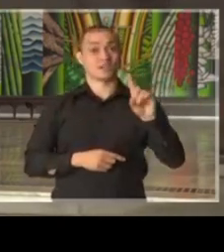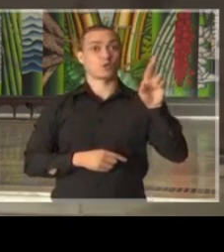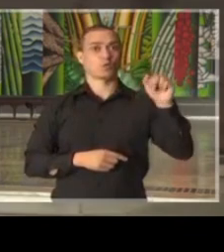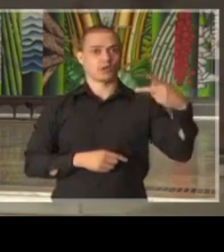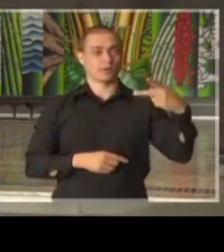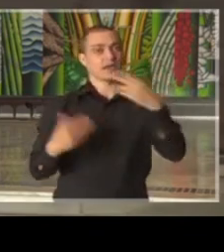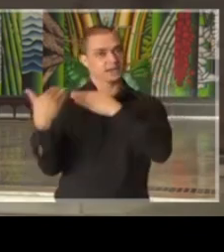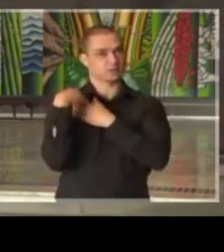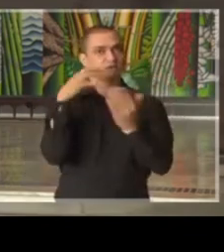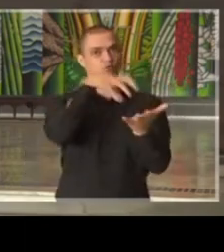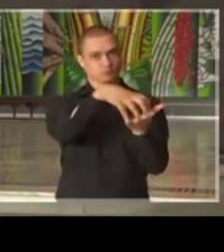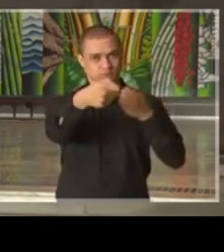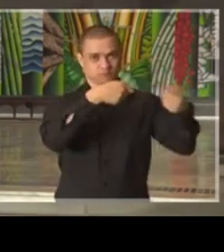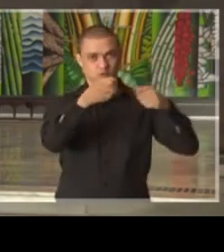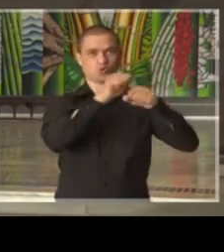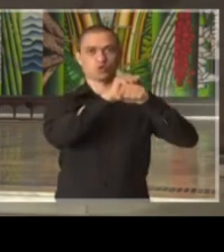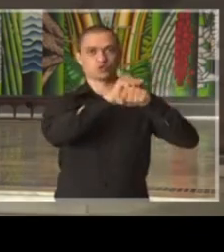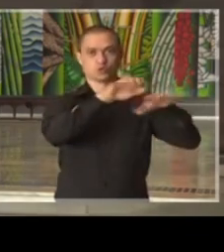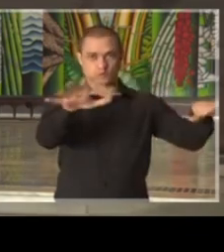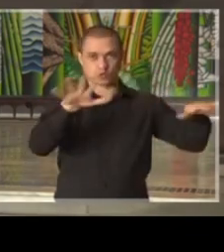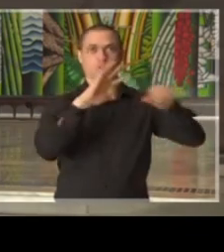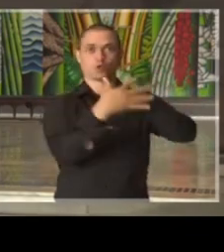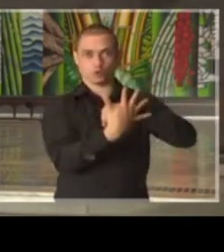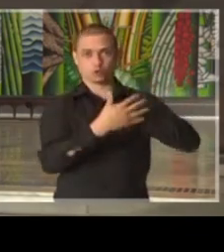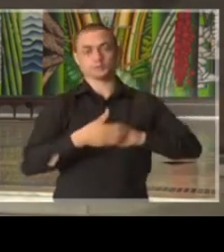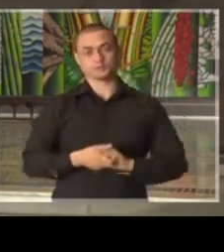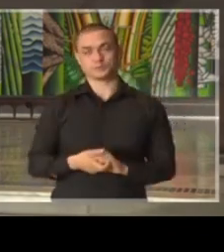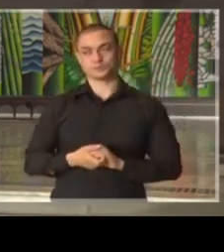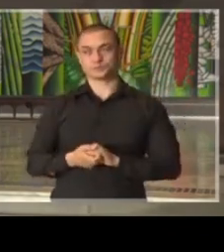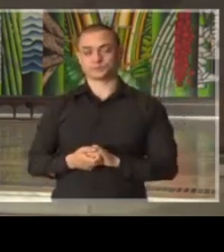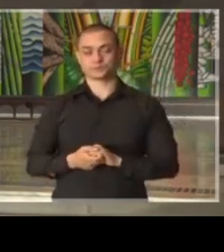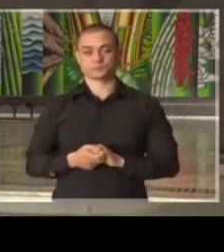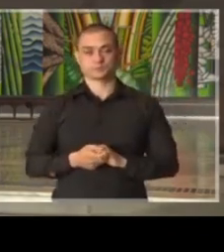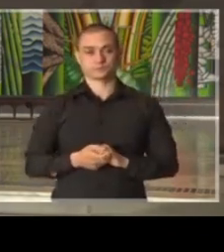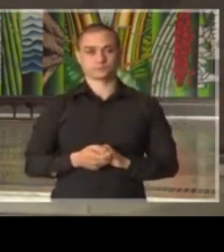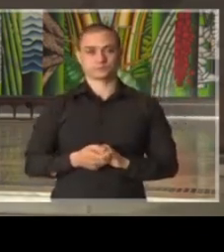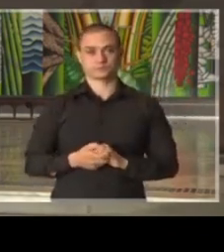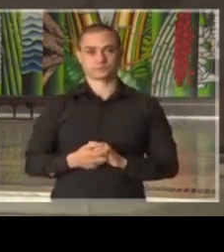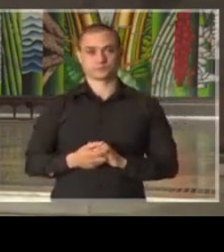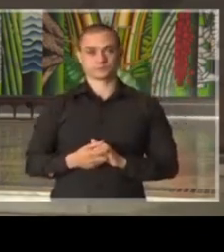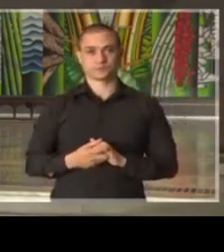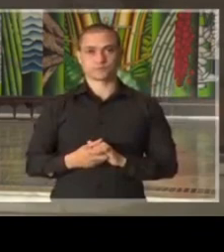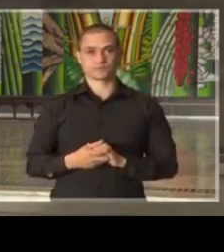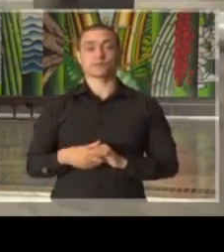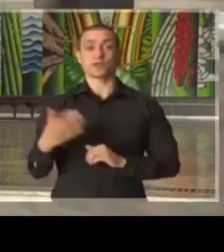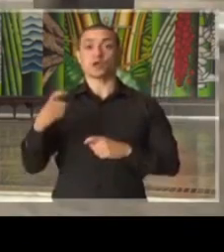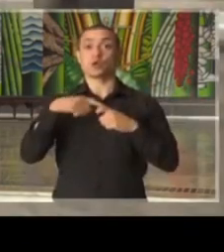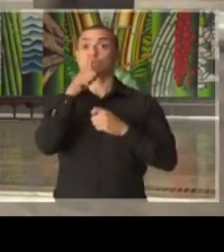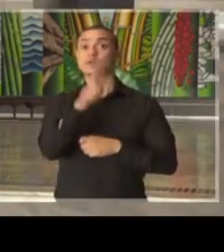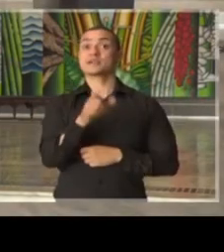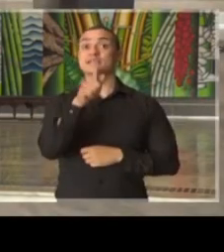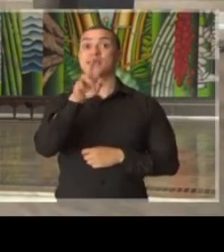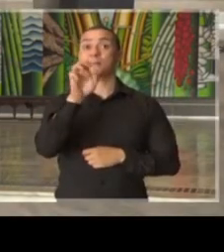coordenador do grupo de contingência, do centro de contingência do Covid-19. Doutor Guerma.